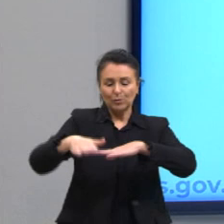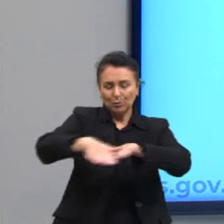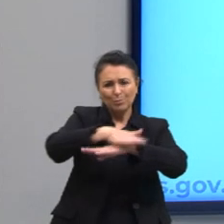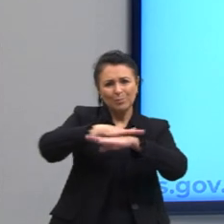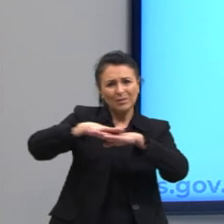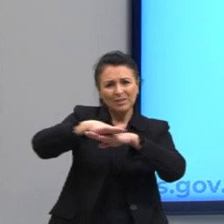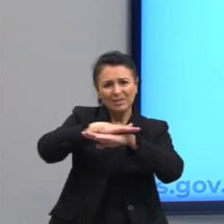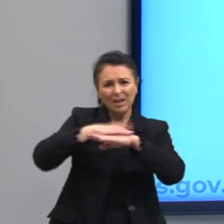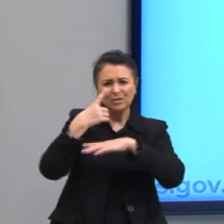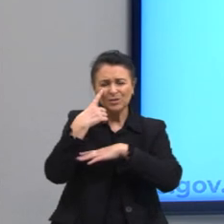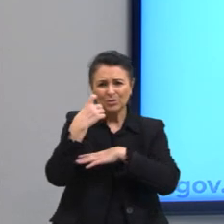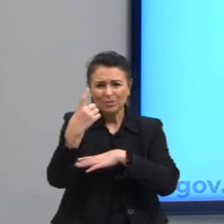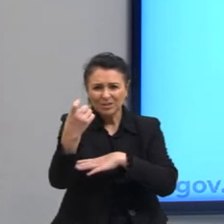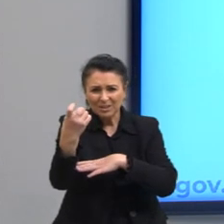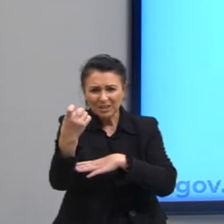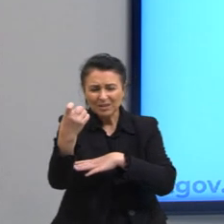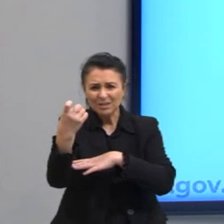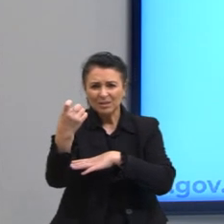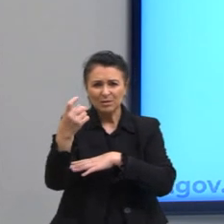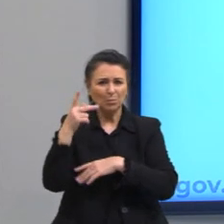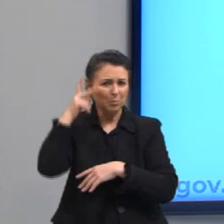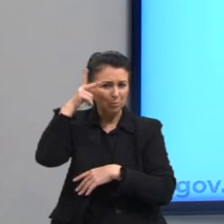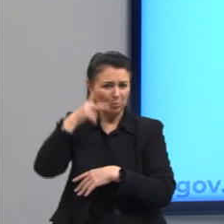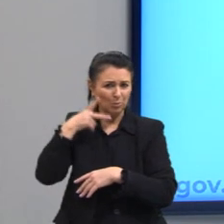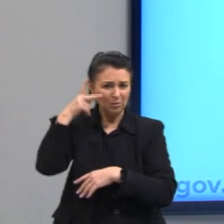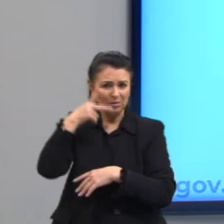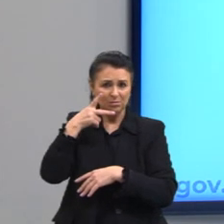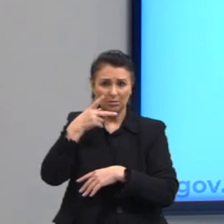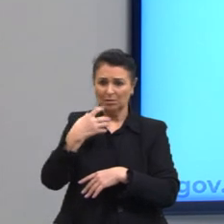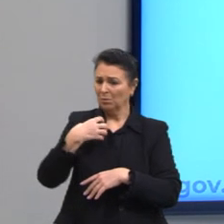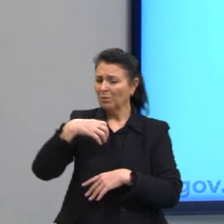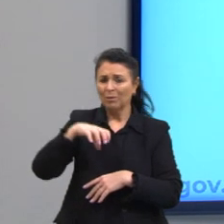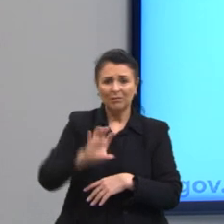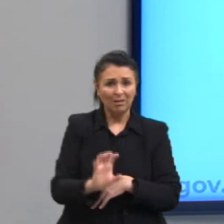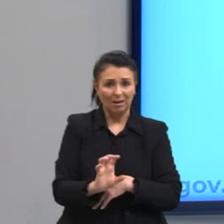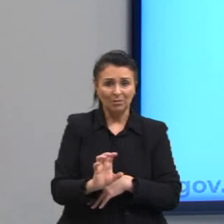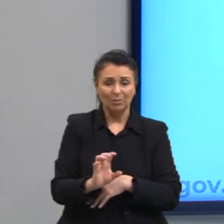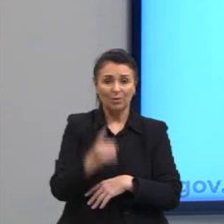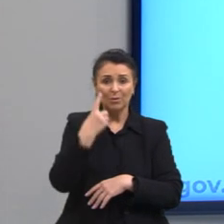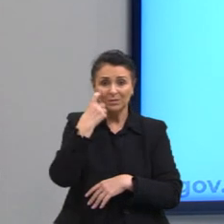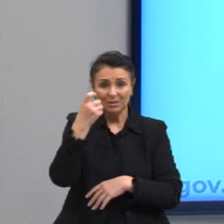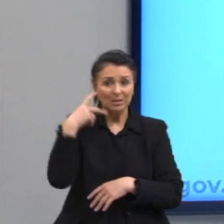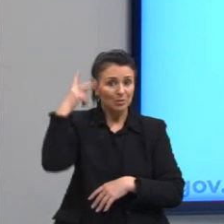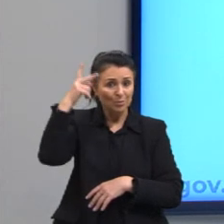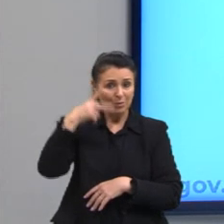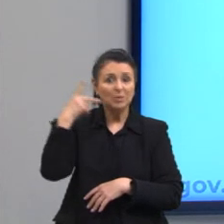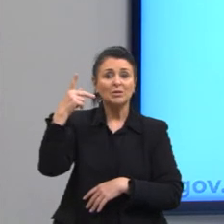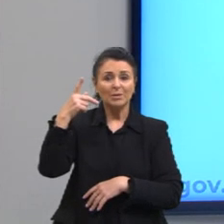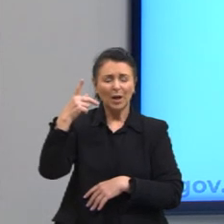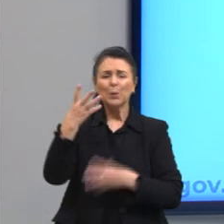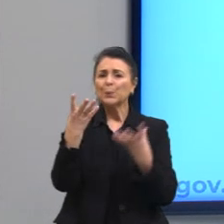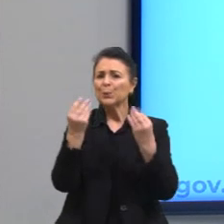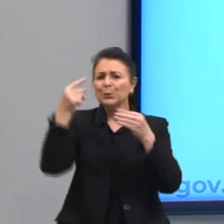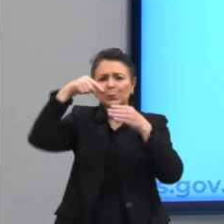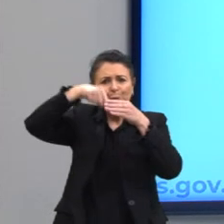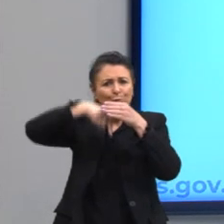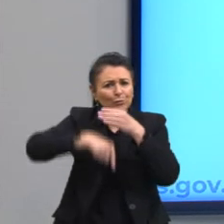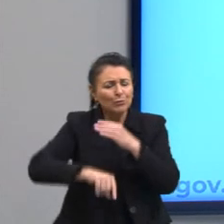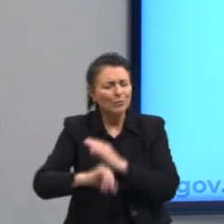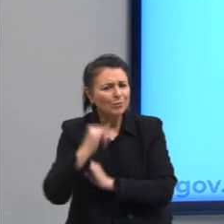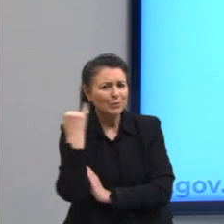Superficialidade dos interesses políticos, pelo contrário, está falando como esses interesses políticos eram profundos, eram importantes.